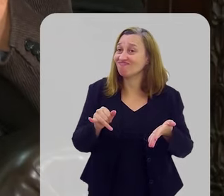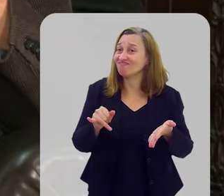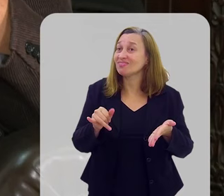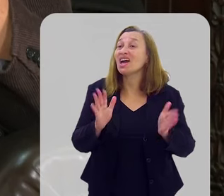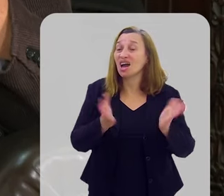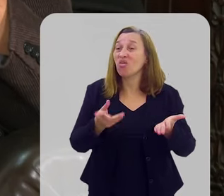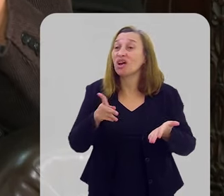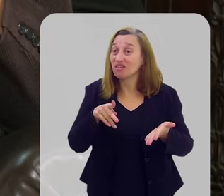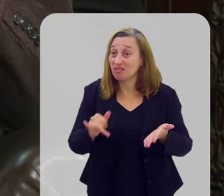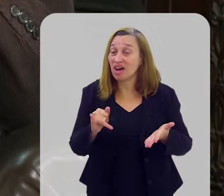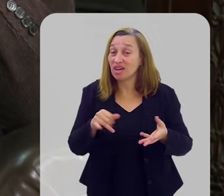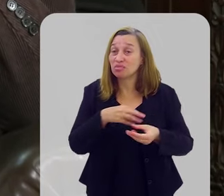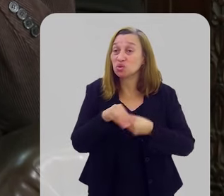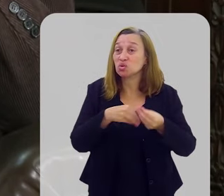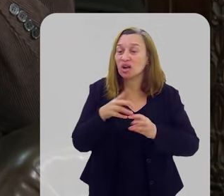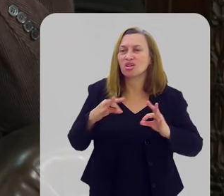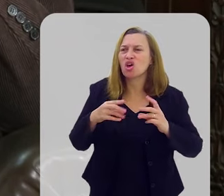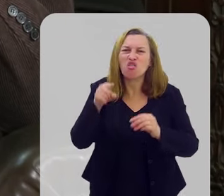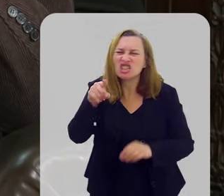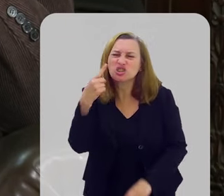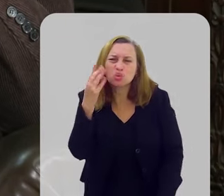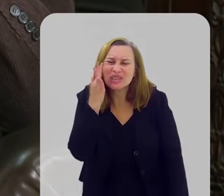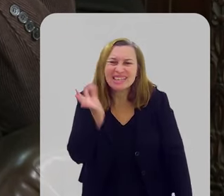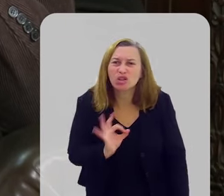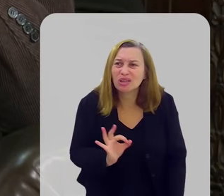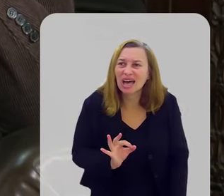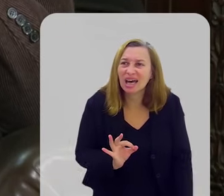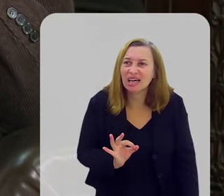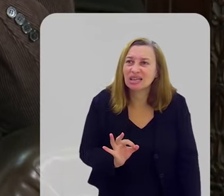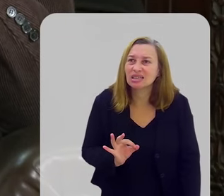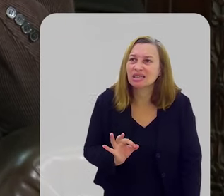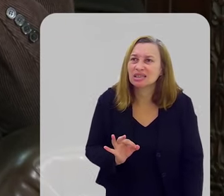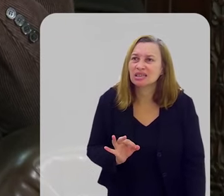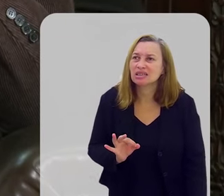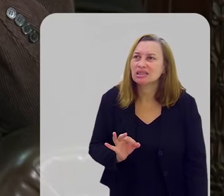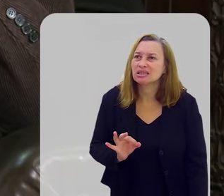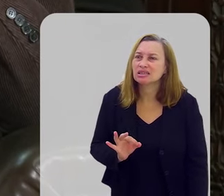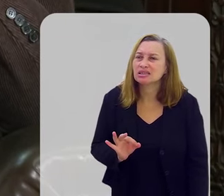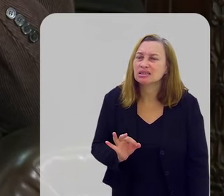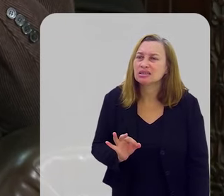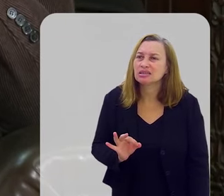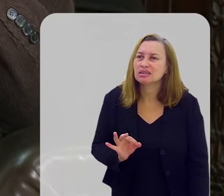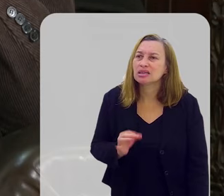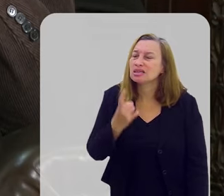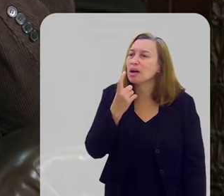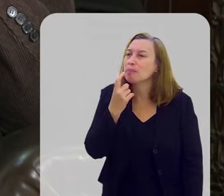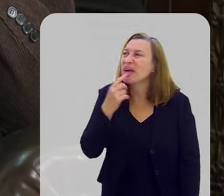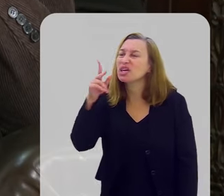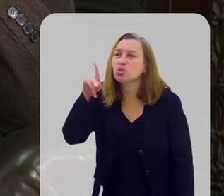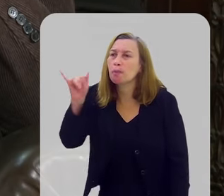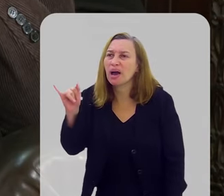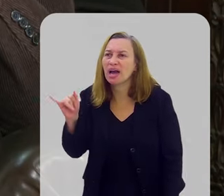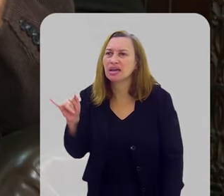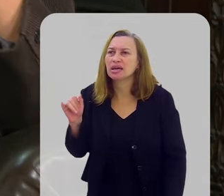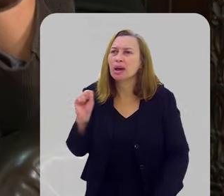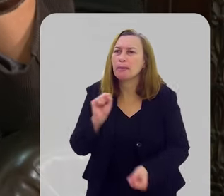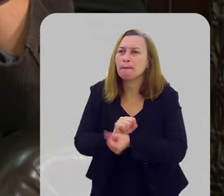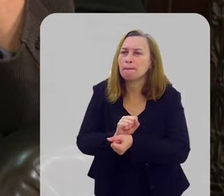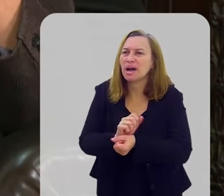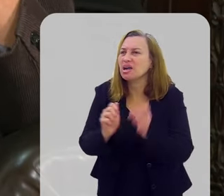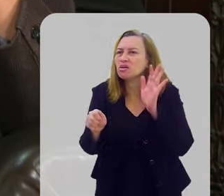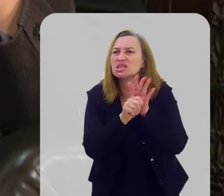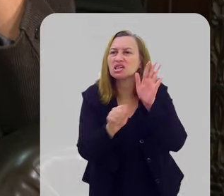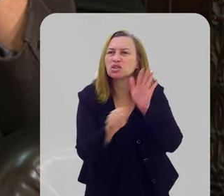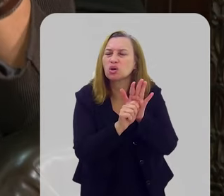Agora vai envolver. Doido, tu ainda não entendeu que o pai está à porta? Para com essa maconha, para com essa